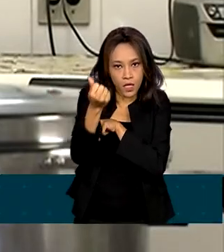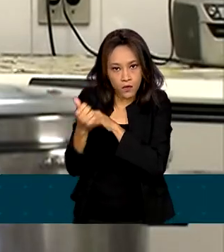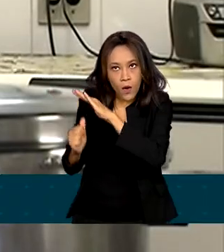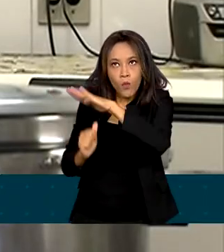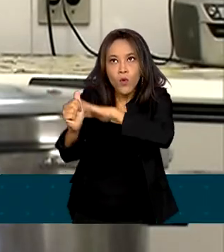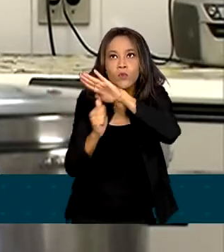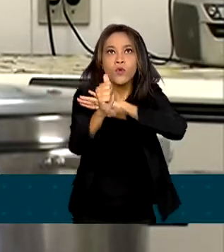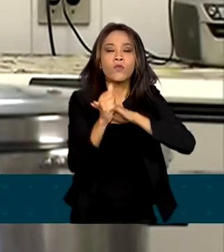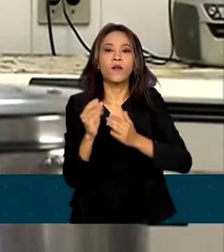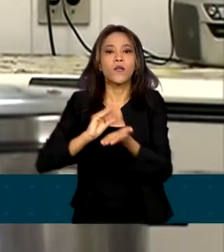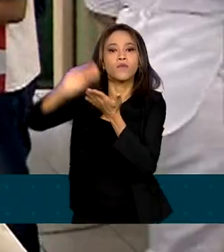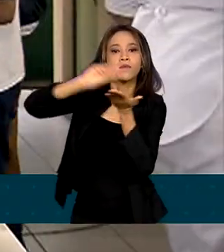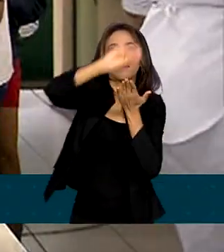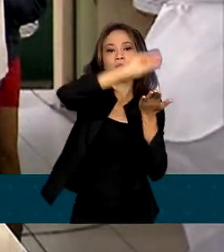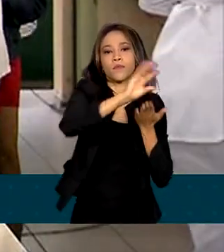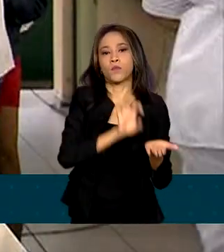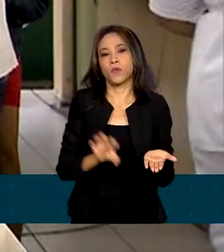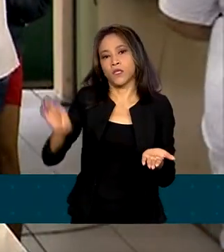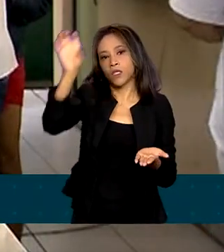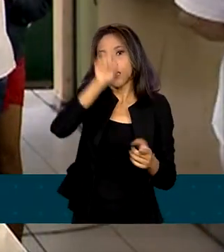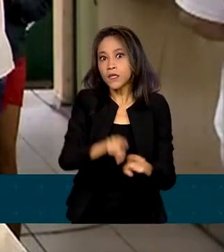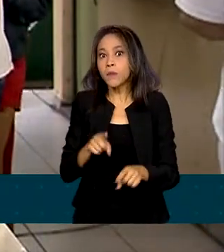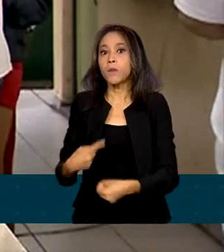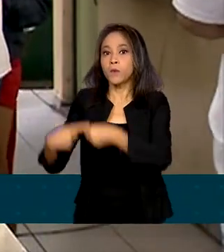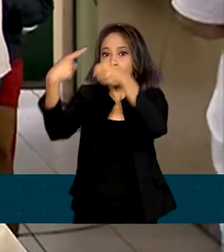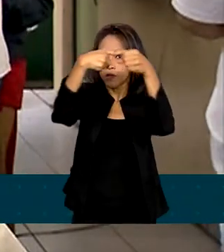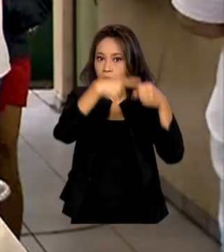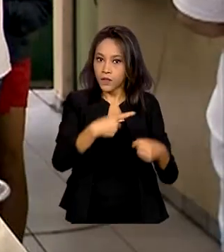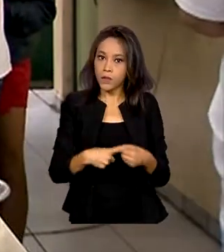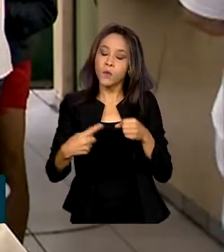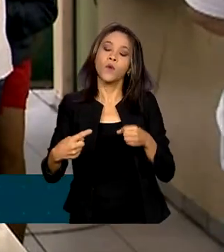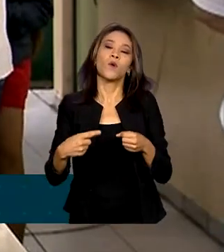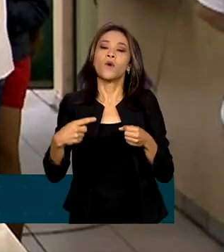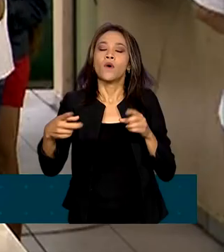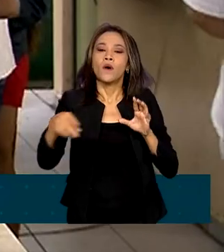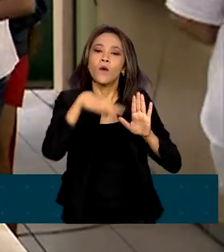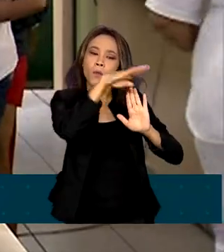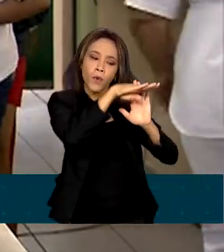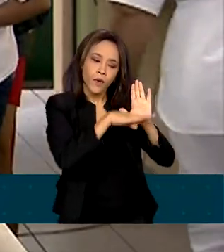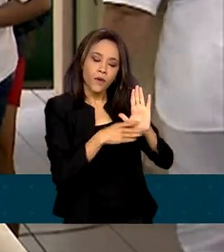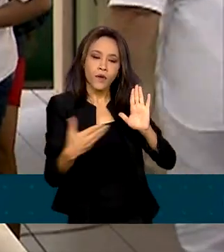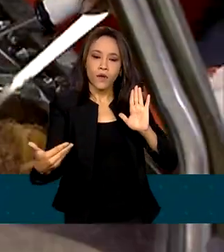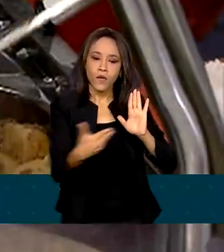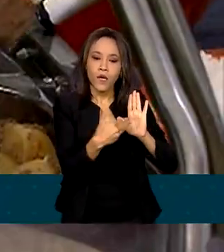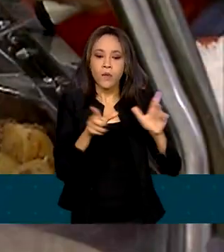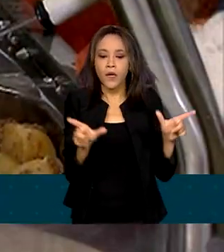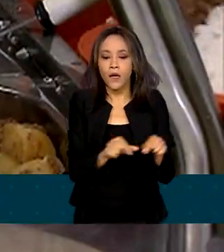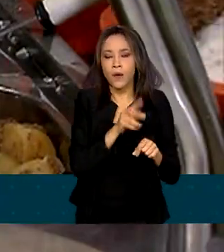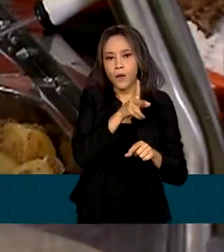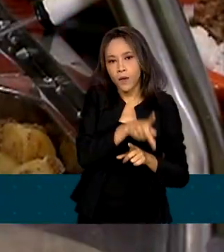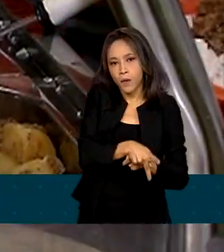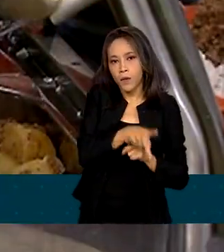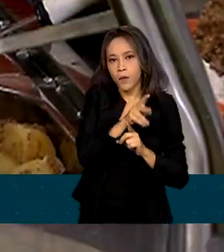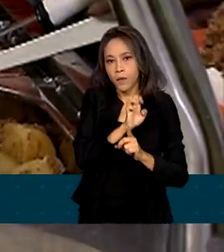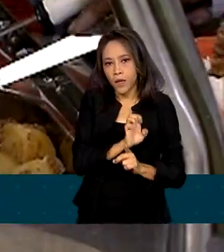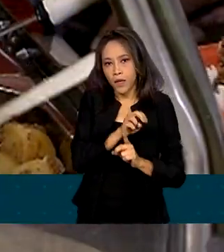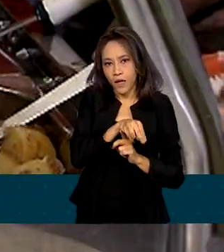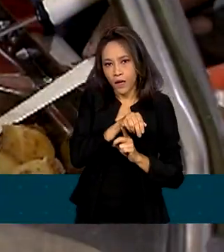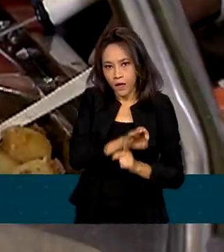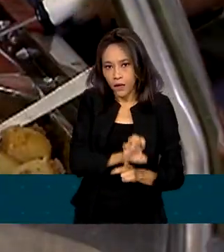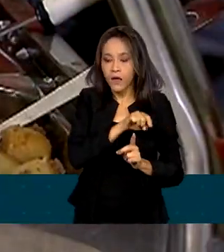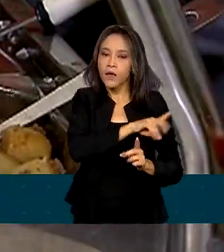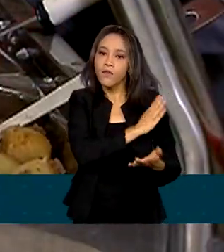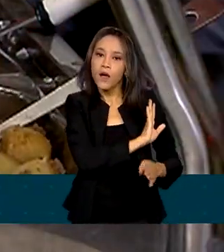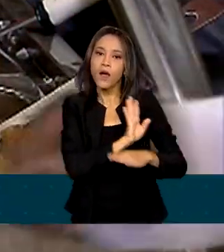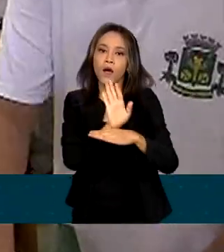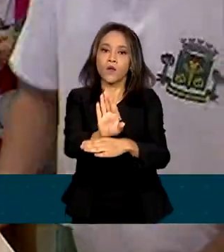estados e municípios por meio do Programa Nacional de Alimentação Escolar, o PNAE, e devem beneficiar mais de